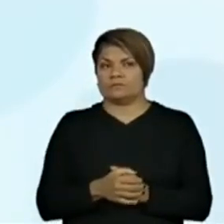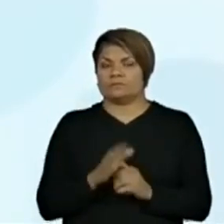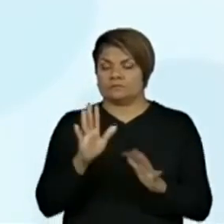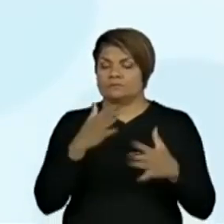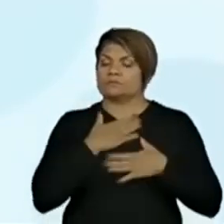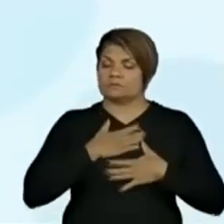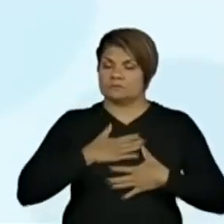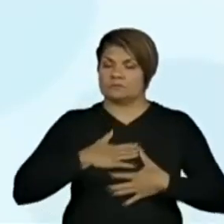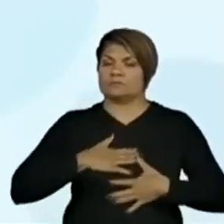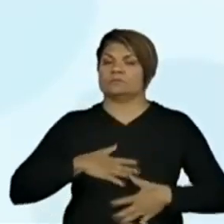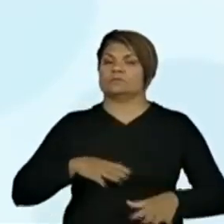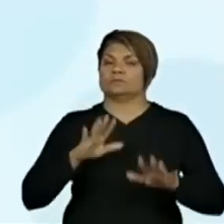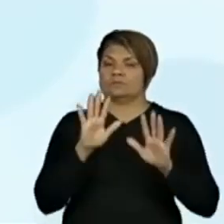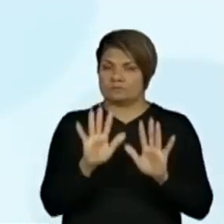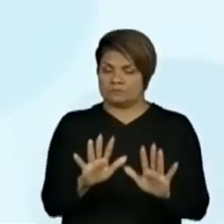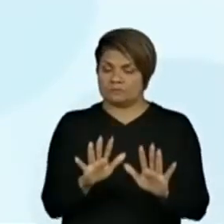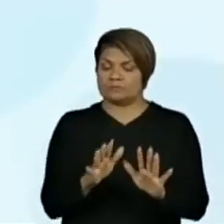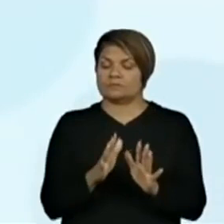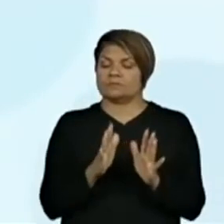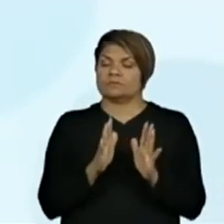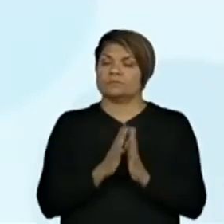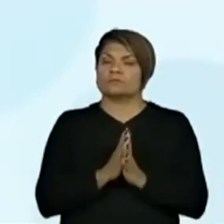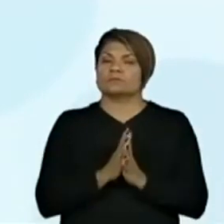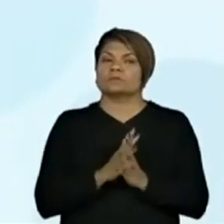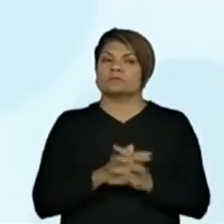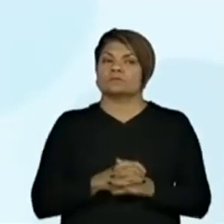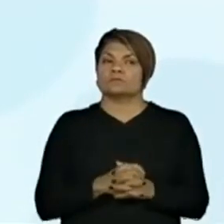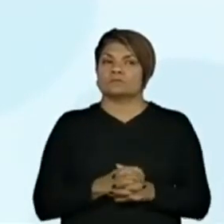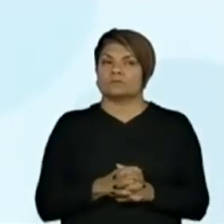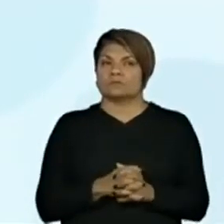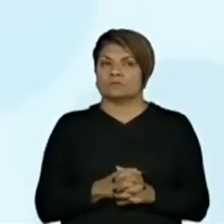Calma, galera. Olha aqui o que vocês somaram.